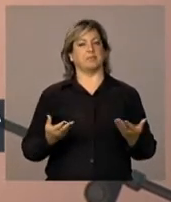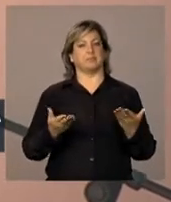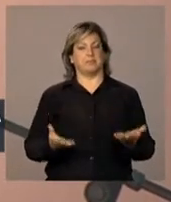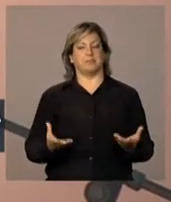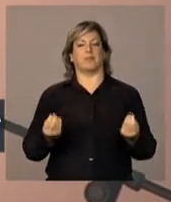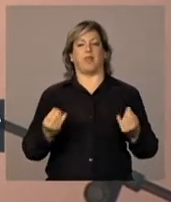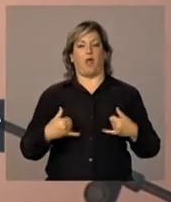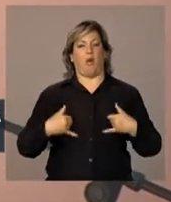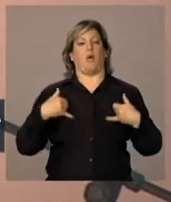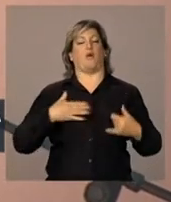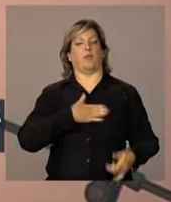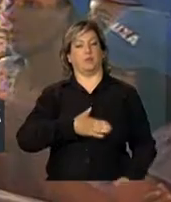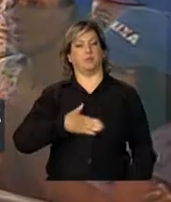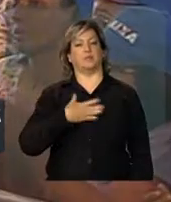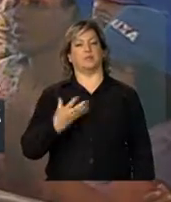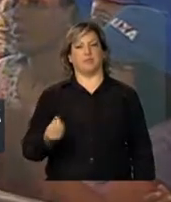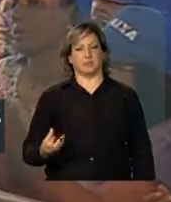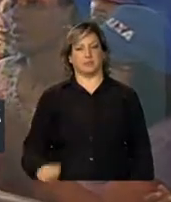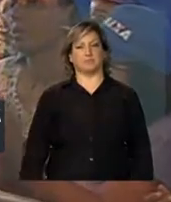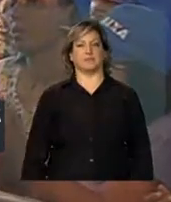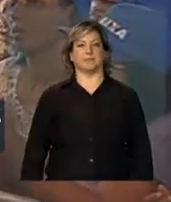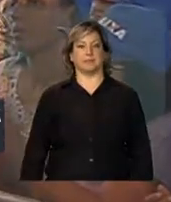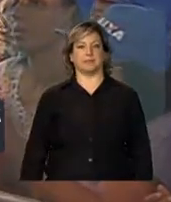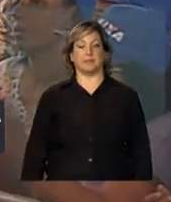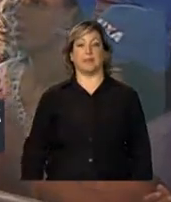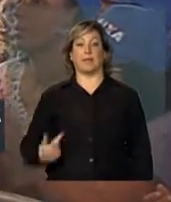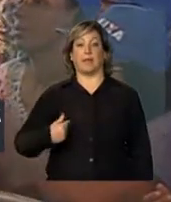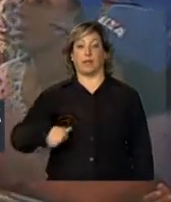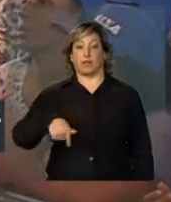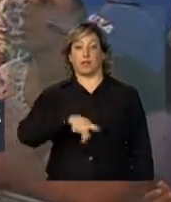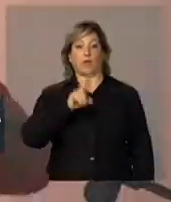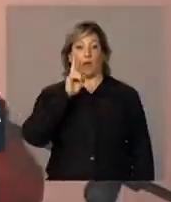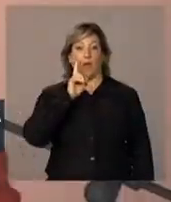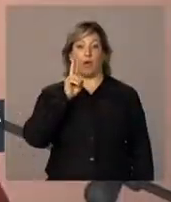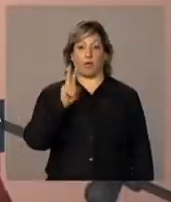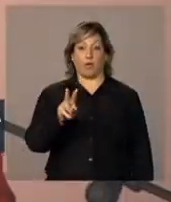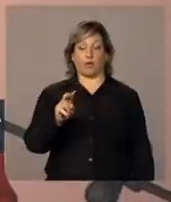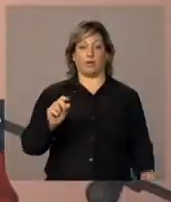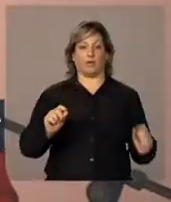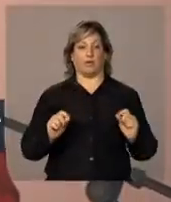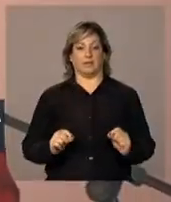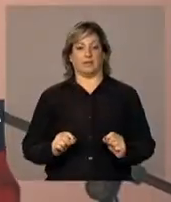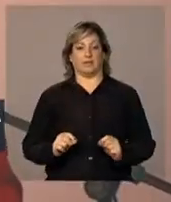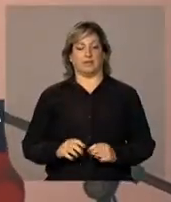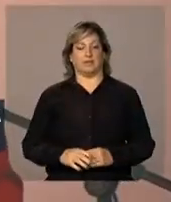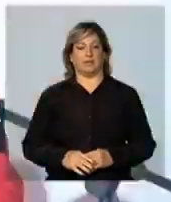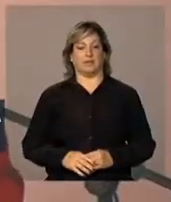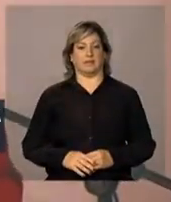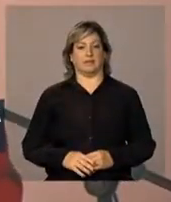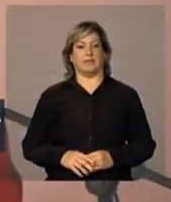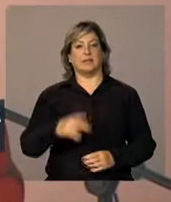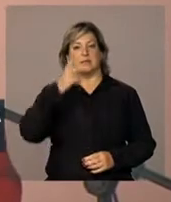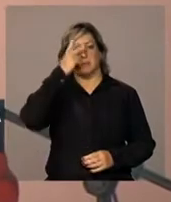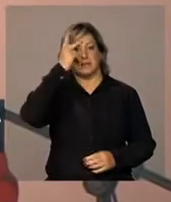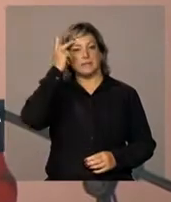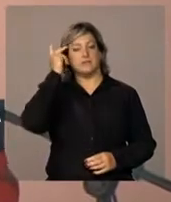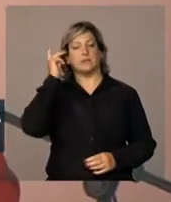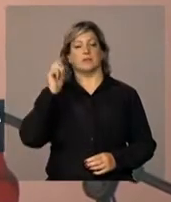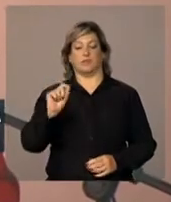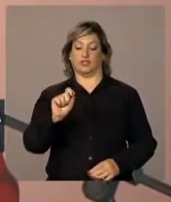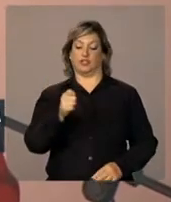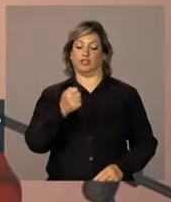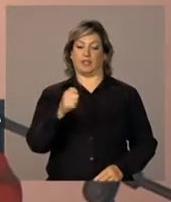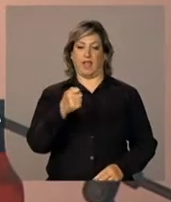tenho muito orgulho disso. A gente olha, a gente olha para as pessoas com a sua